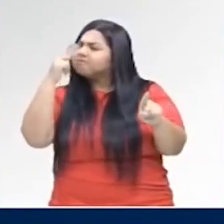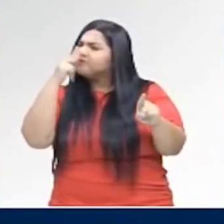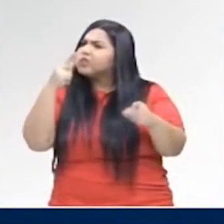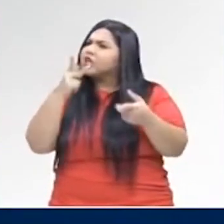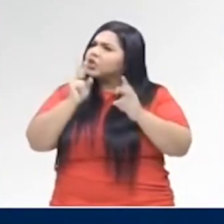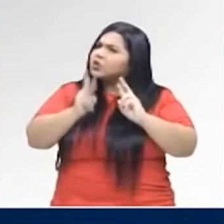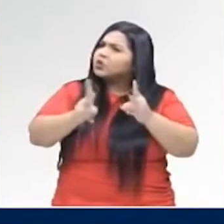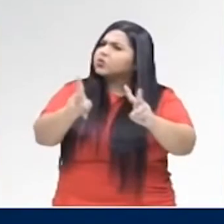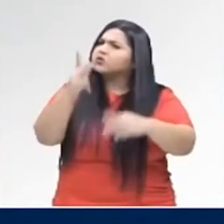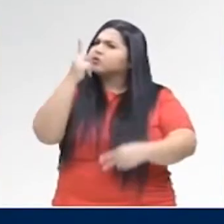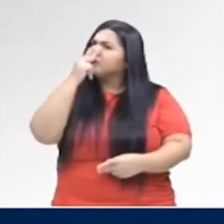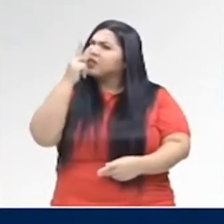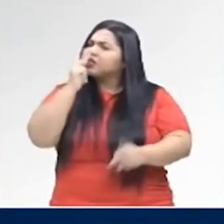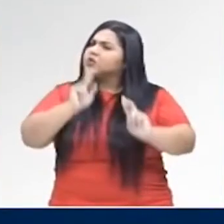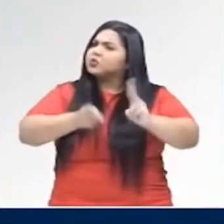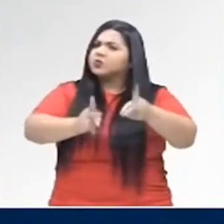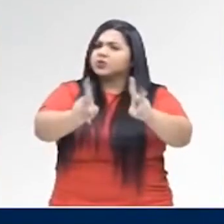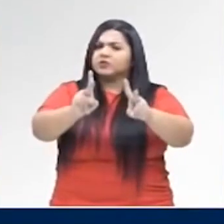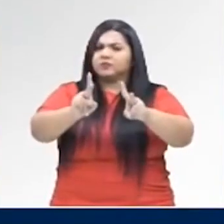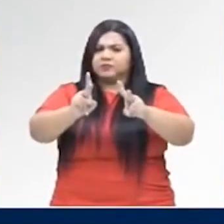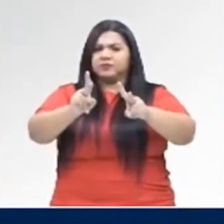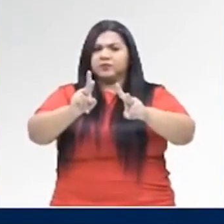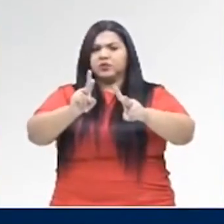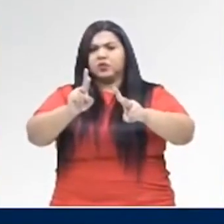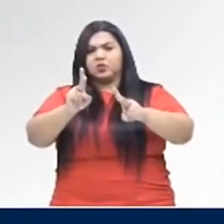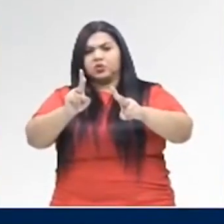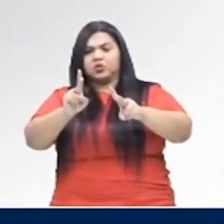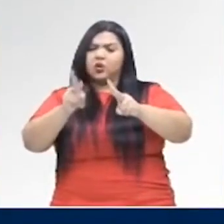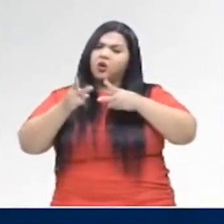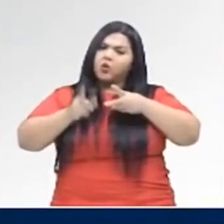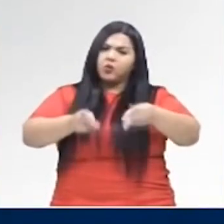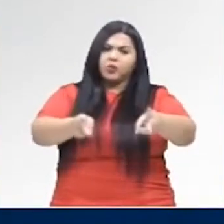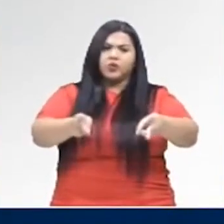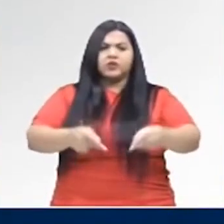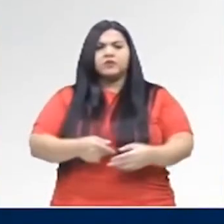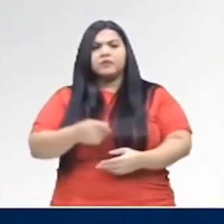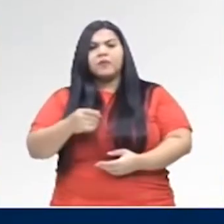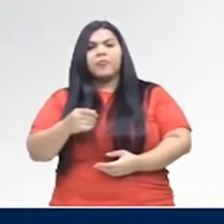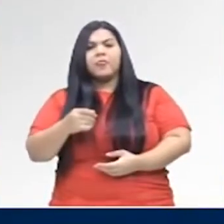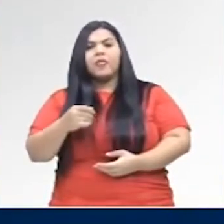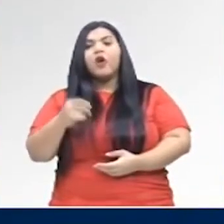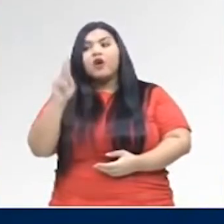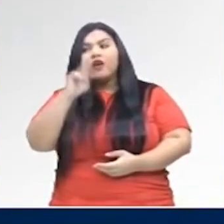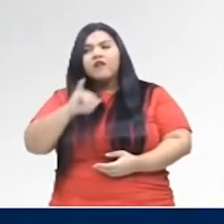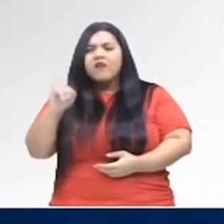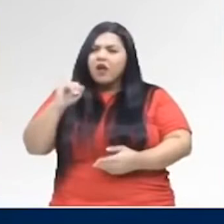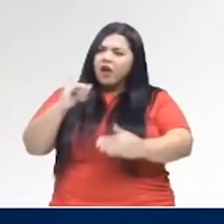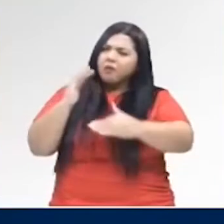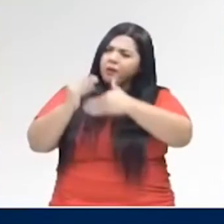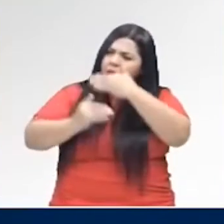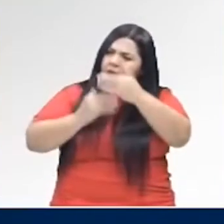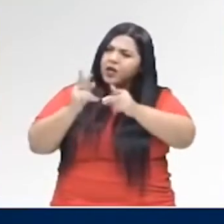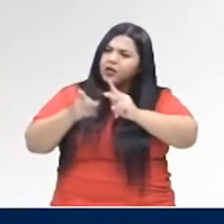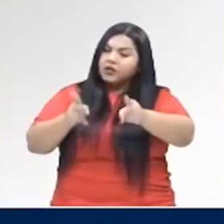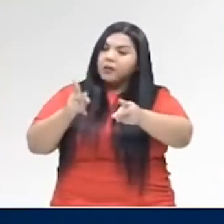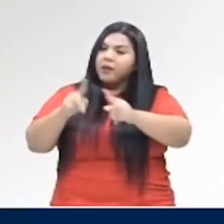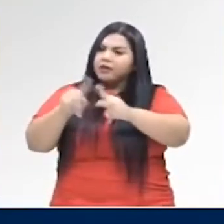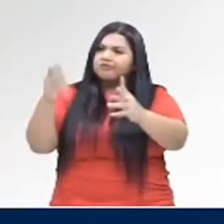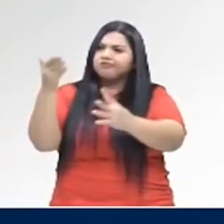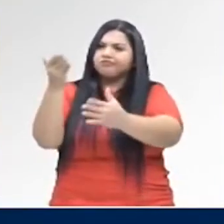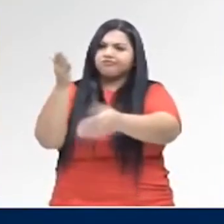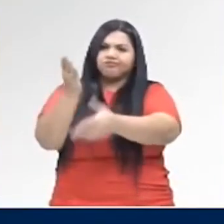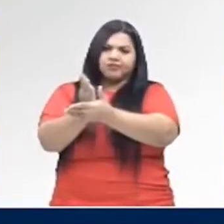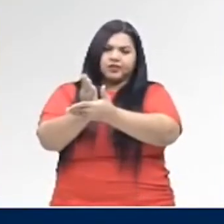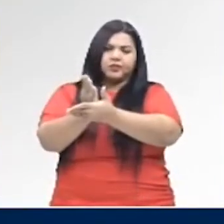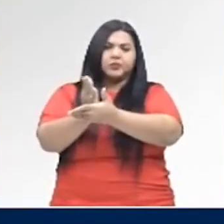continua, né? Uma ação habitual, ou contínua, ou que vinha acontecendo, mas que foi interrompida por outra.